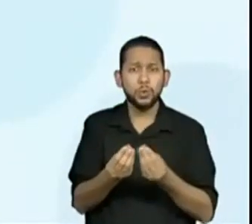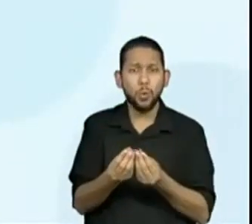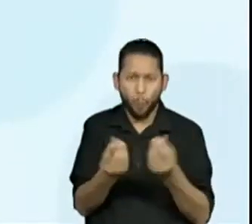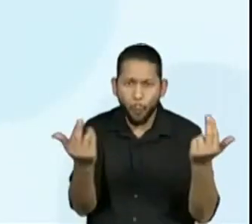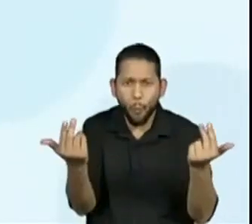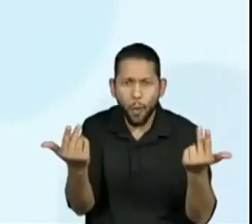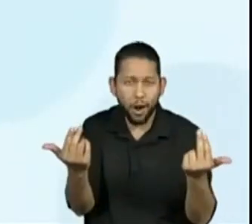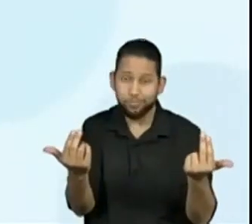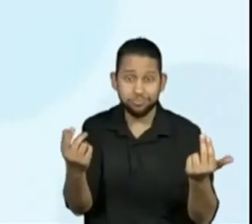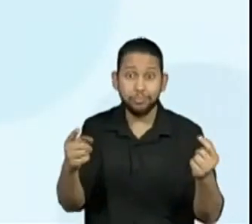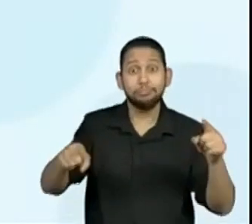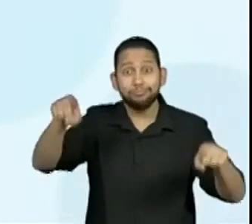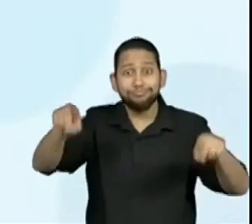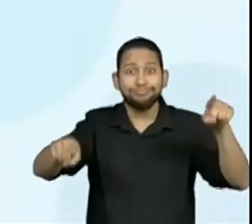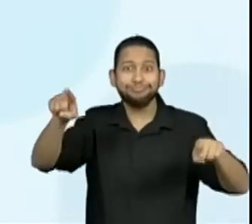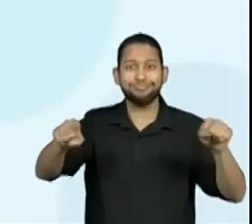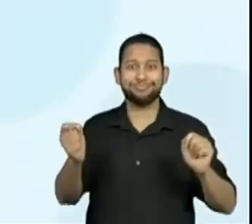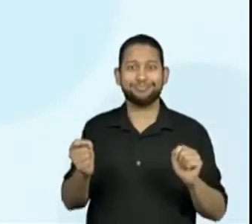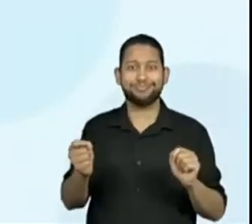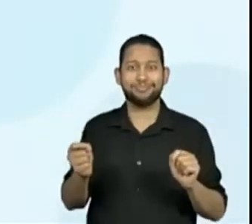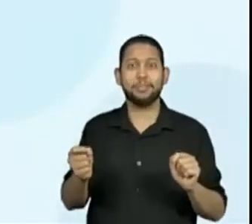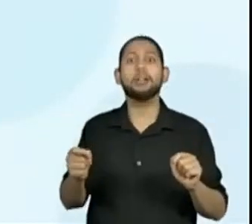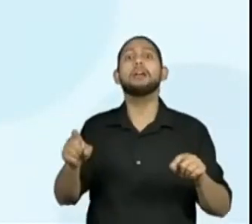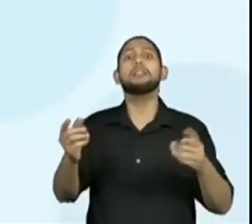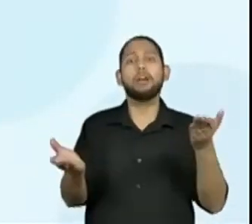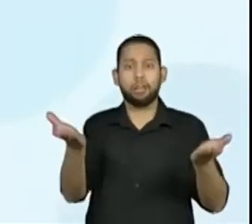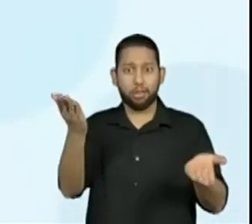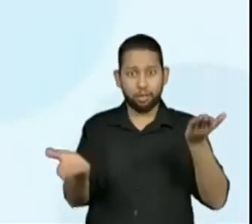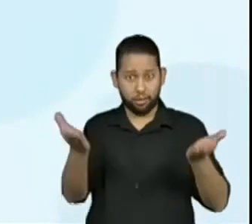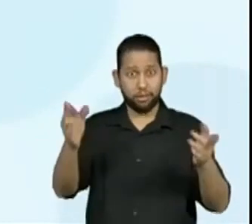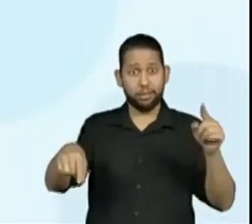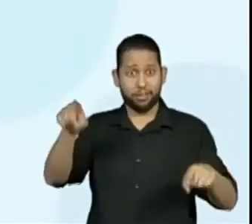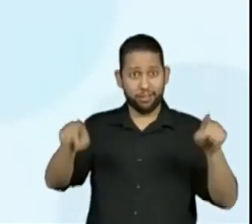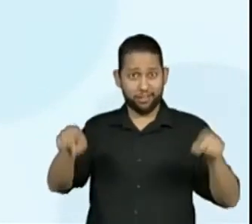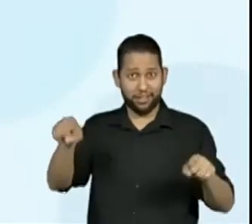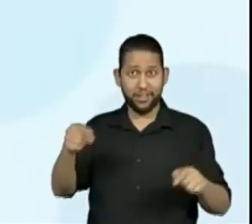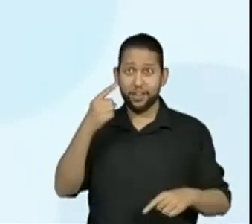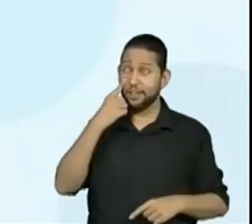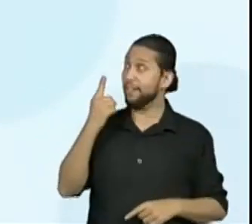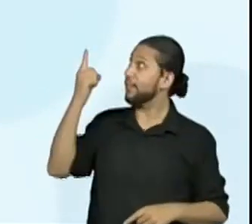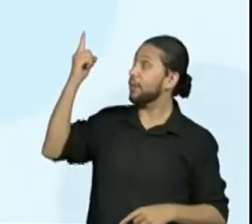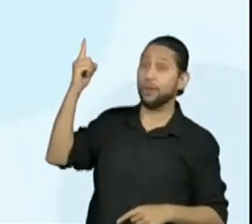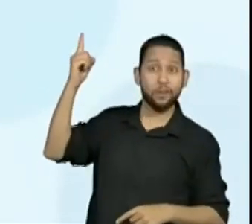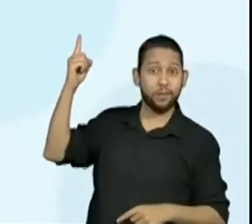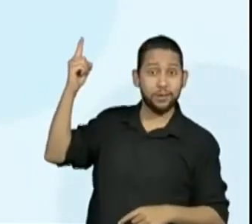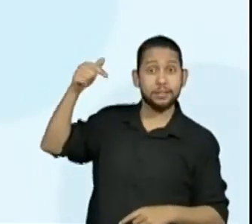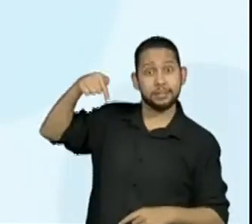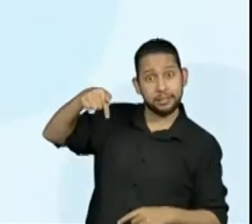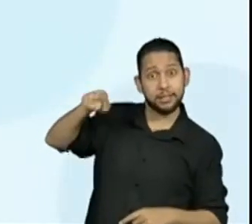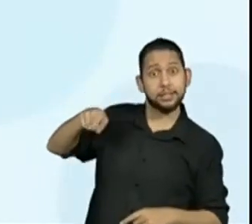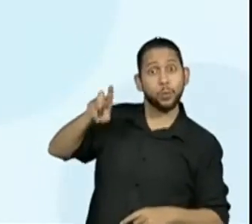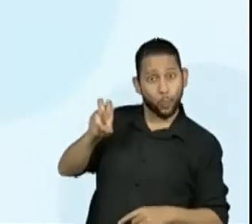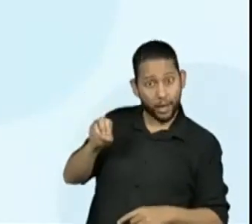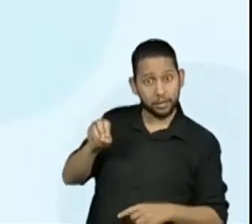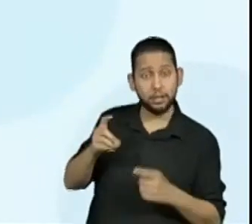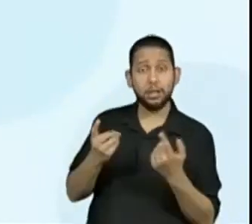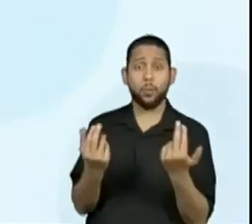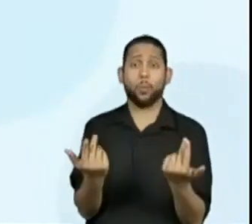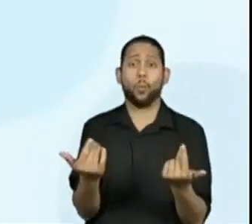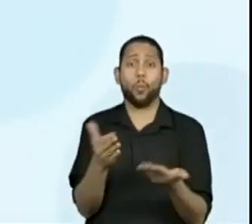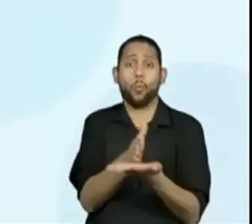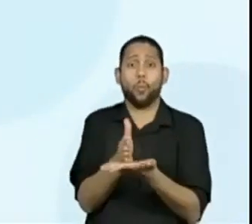reais, lá da conta de cima aqui, tá aqui, ó, em amarelinho, mas em quantias diferentes, onde cada pessoa pegou uma quantia